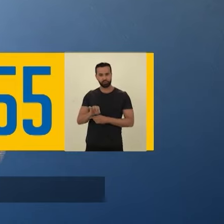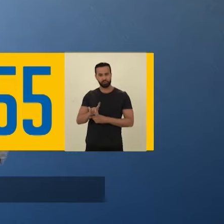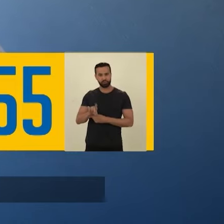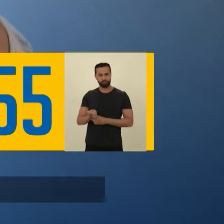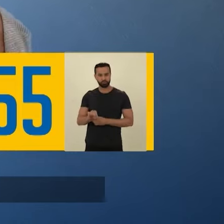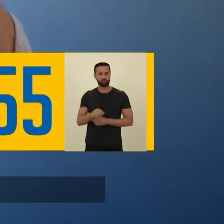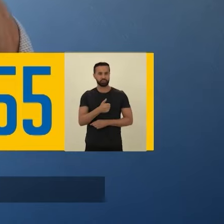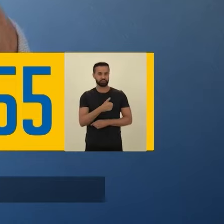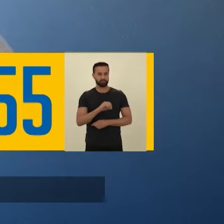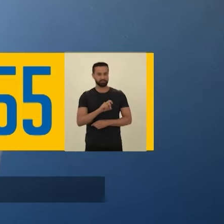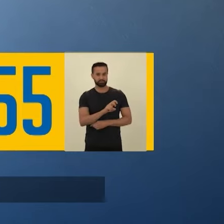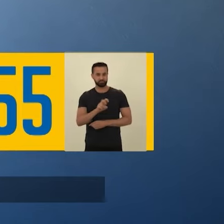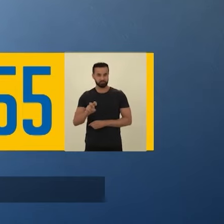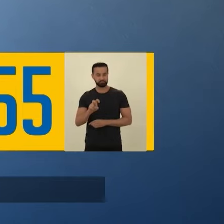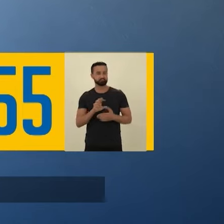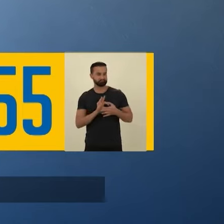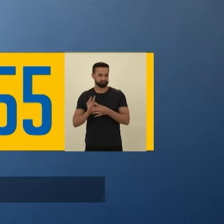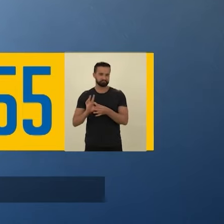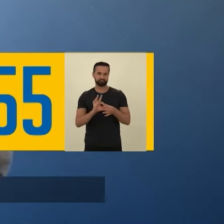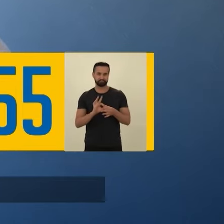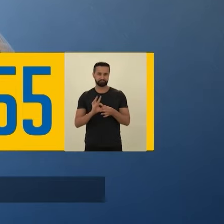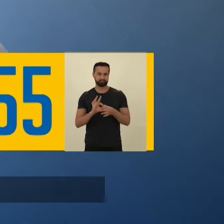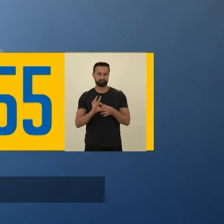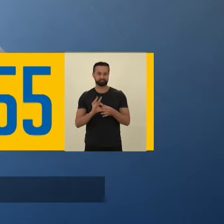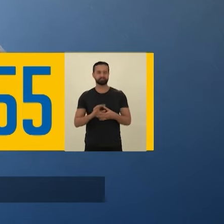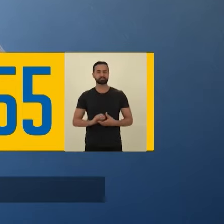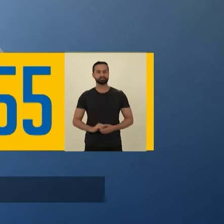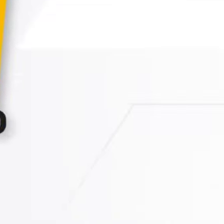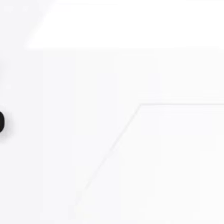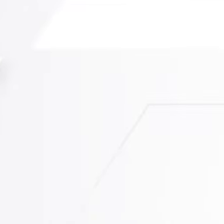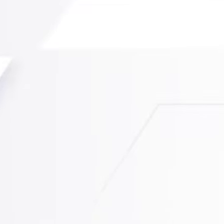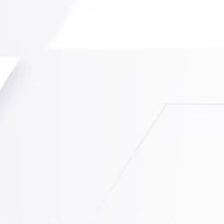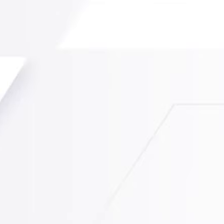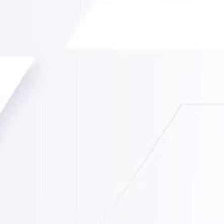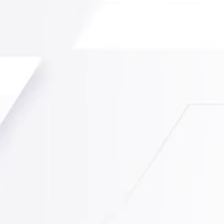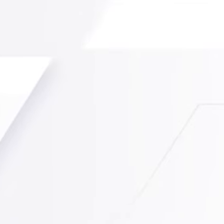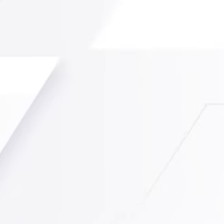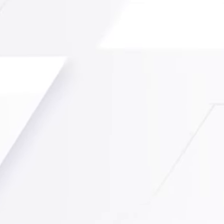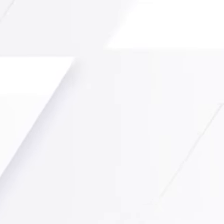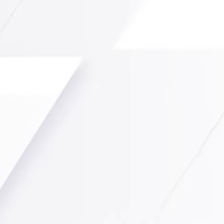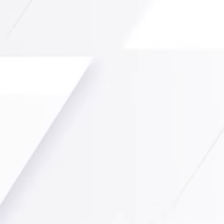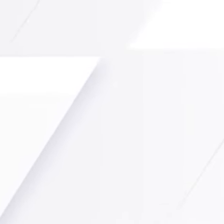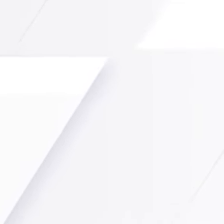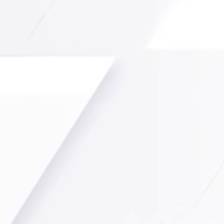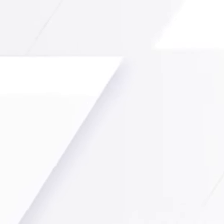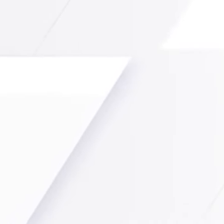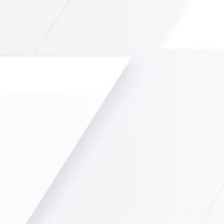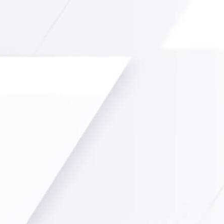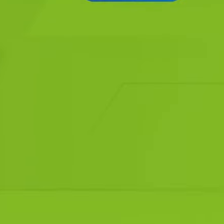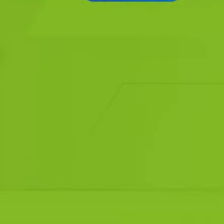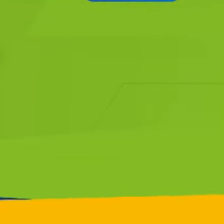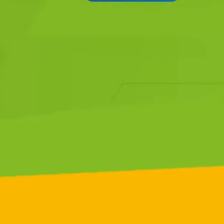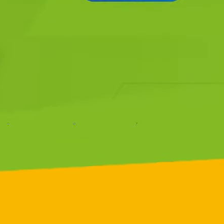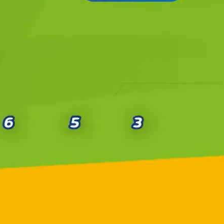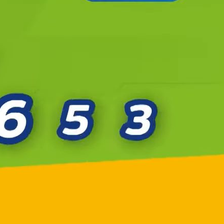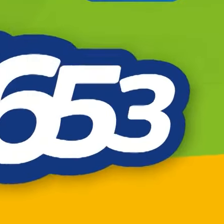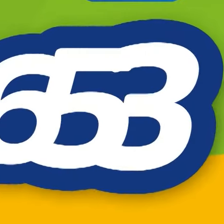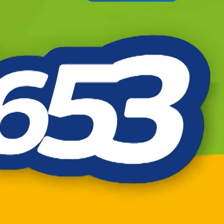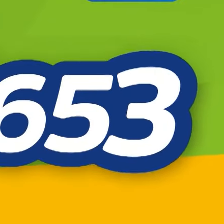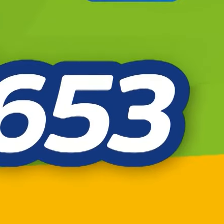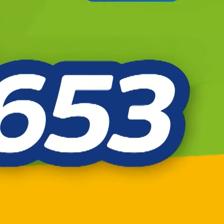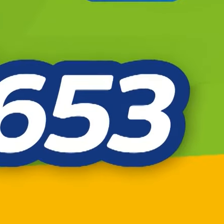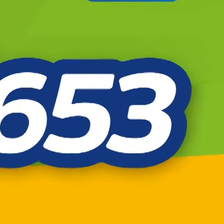Eduardo Grilo, 10, 5, 5, 5. Tamo junto! Deputados estaduais do PSD. Sou a